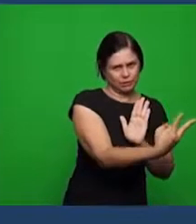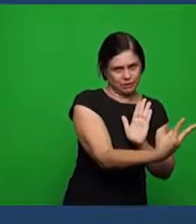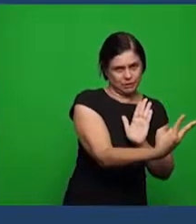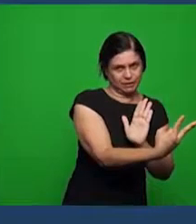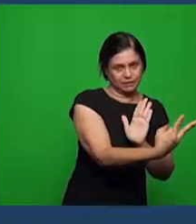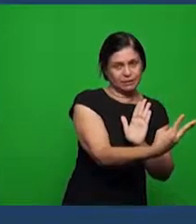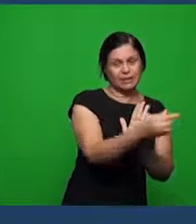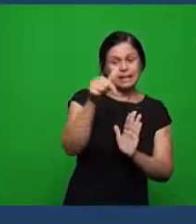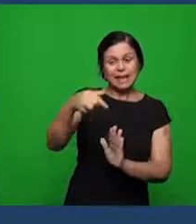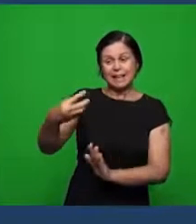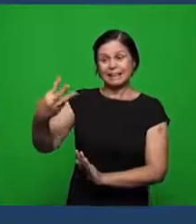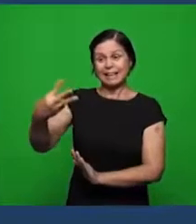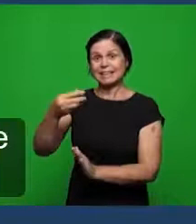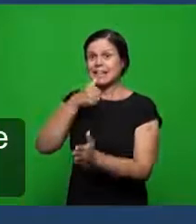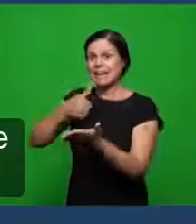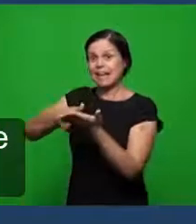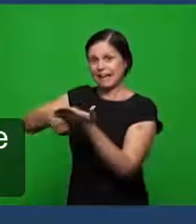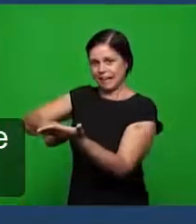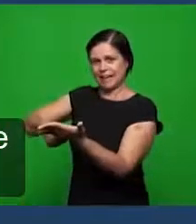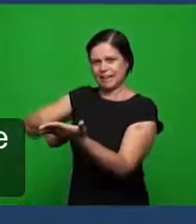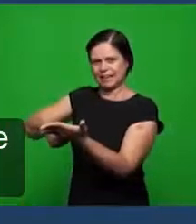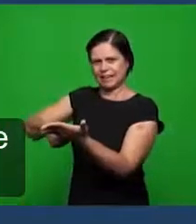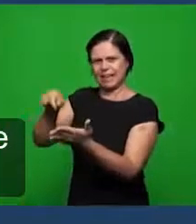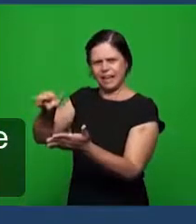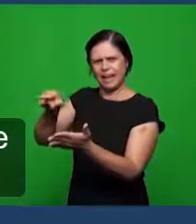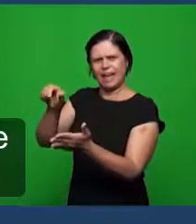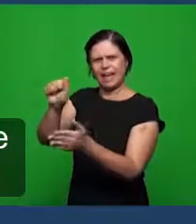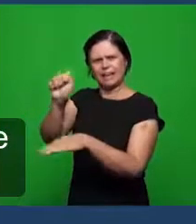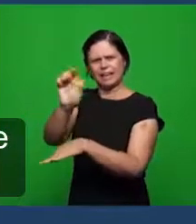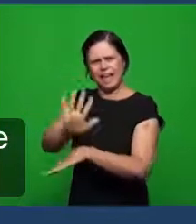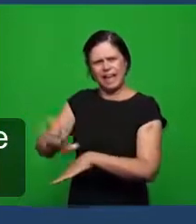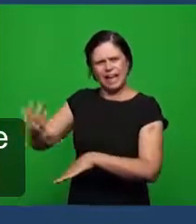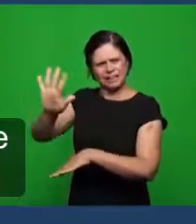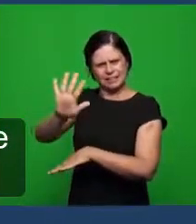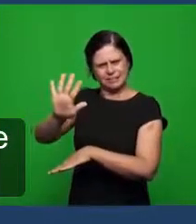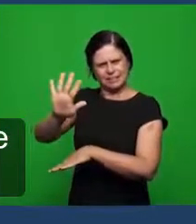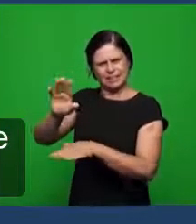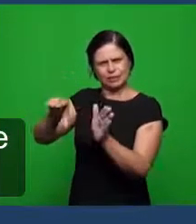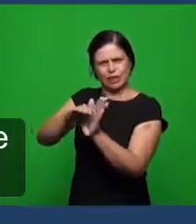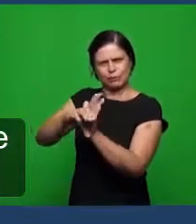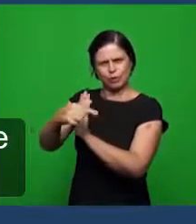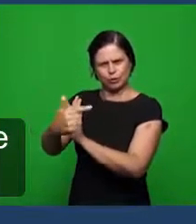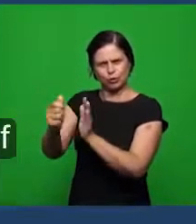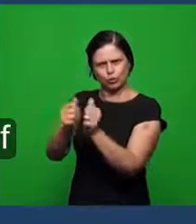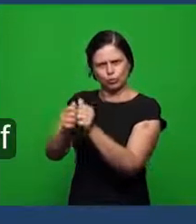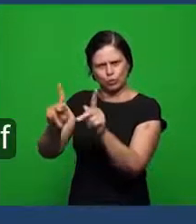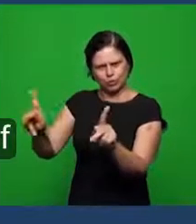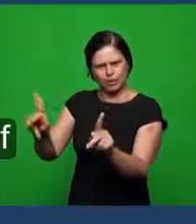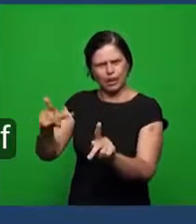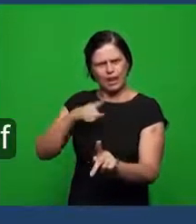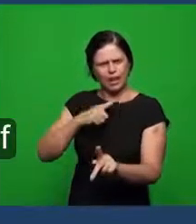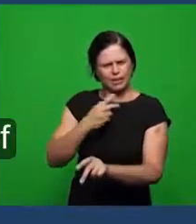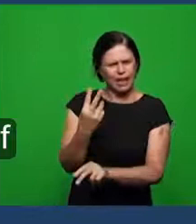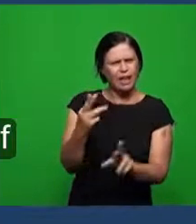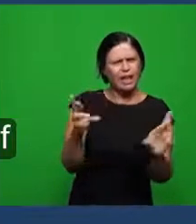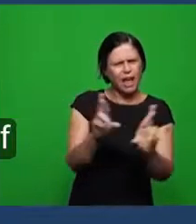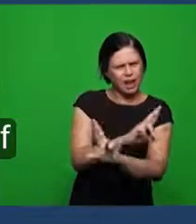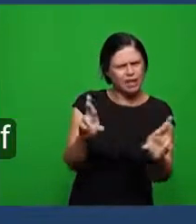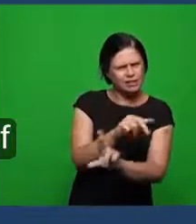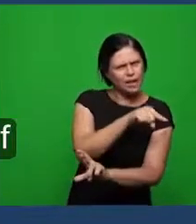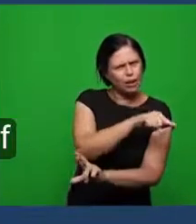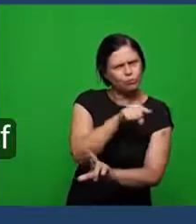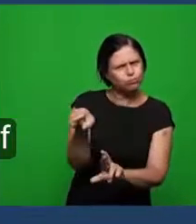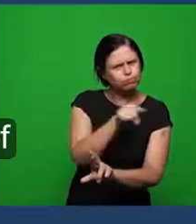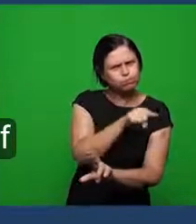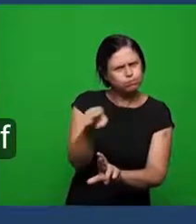e a terceira carta às igrejas da Ásia que está no capítulo 2 do livro de apocalipse em